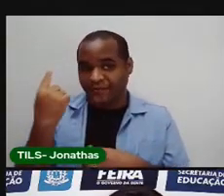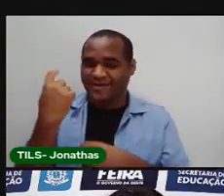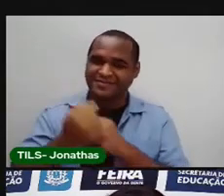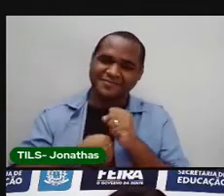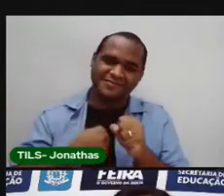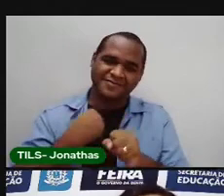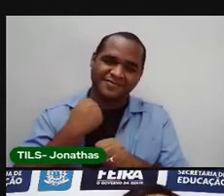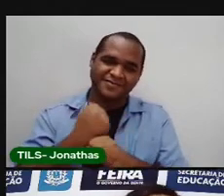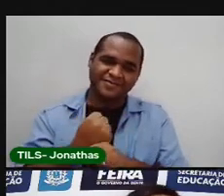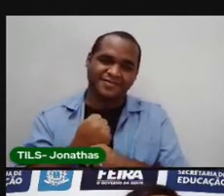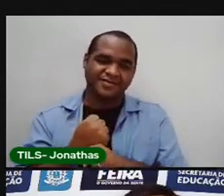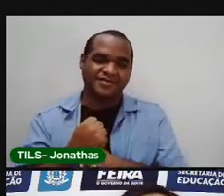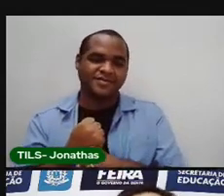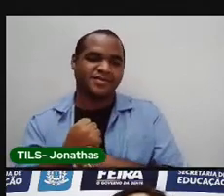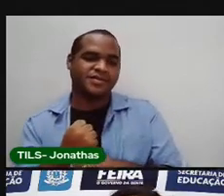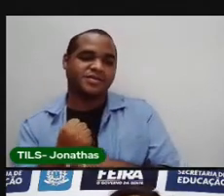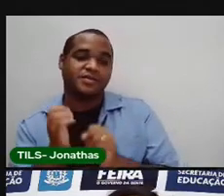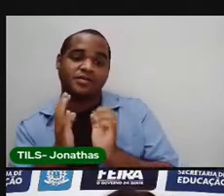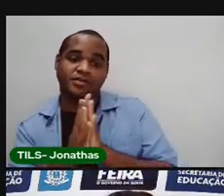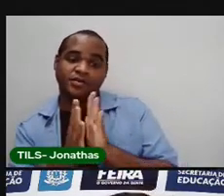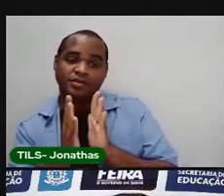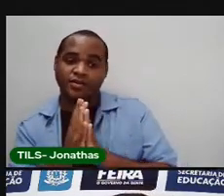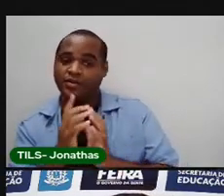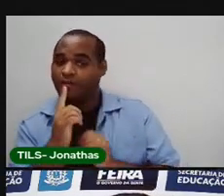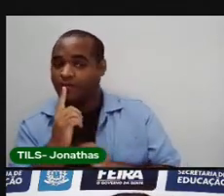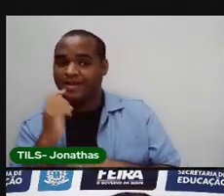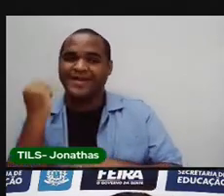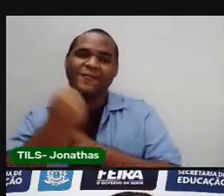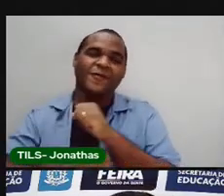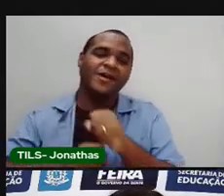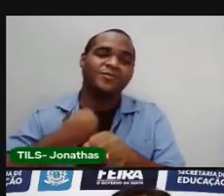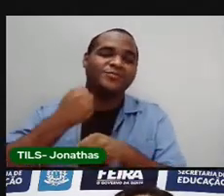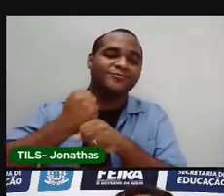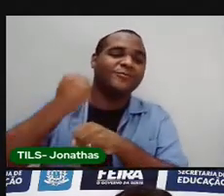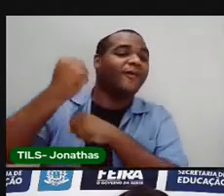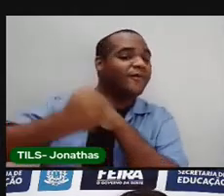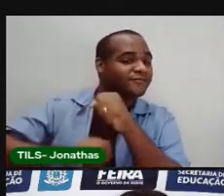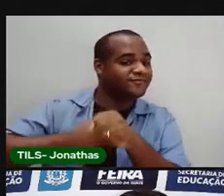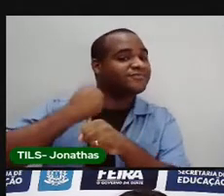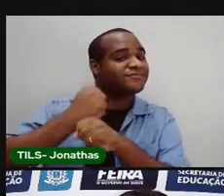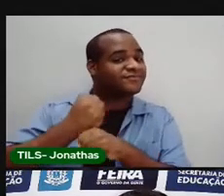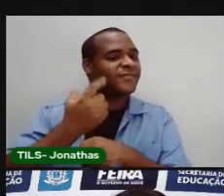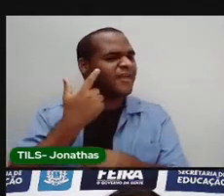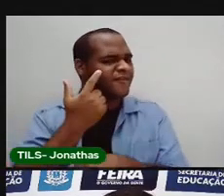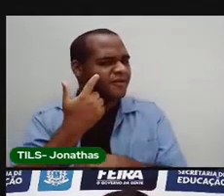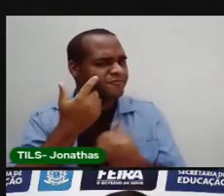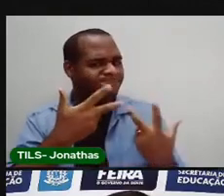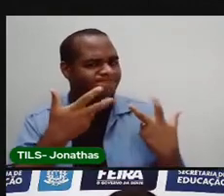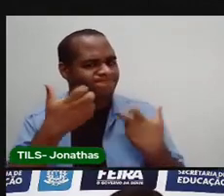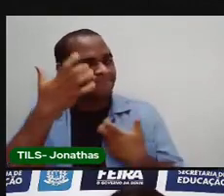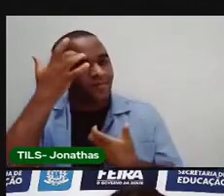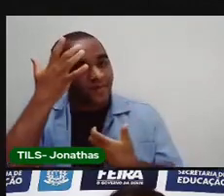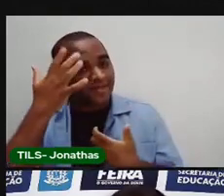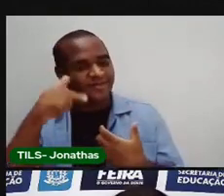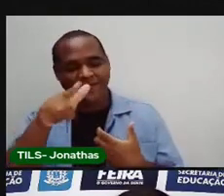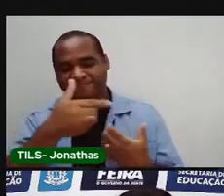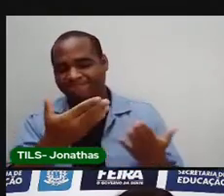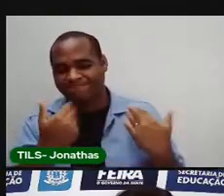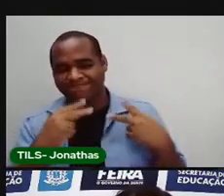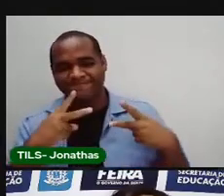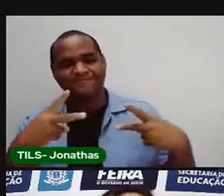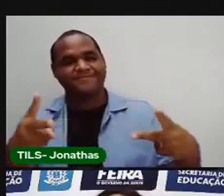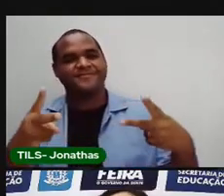ano. O aniversário é anualmente. Viu como é fácil? Vamos continuar.